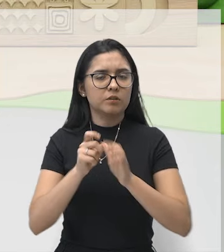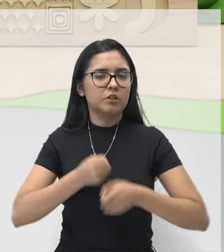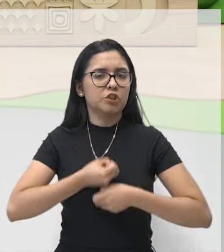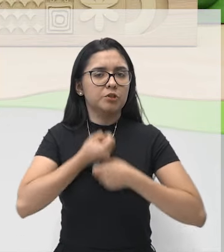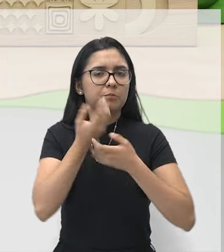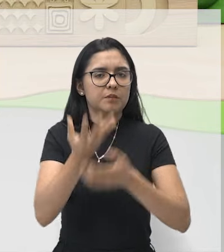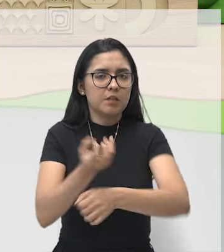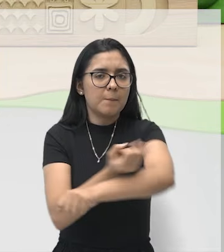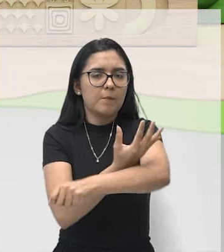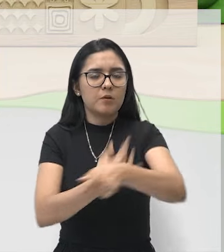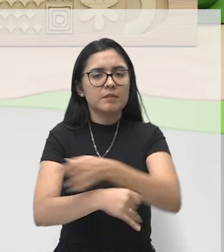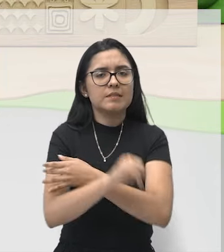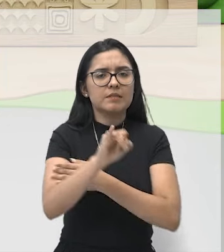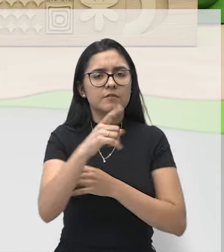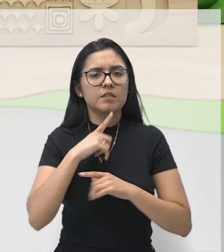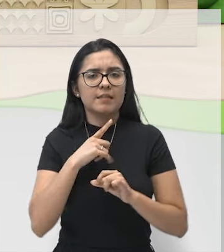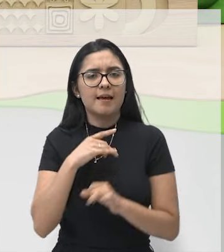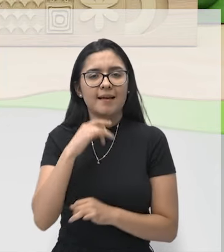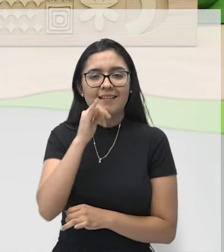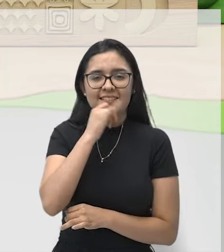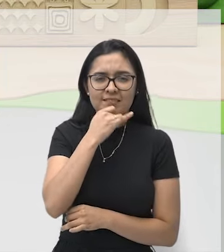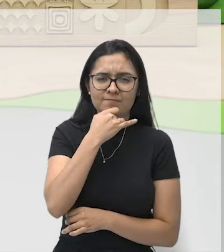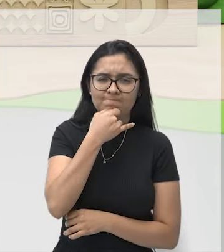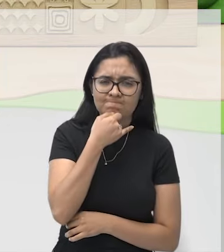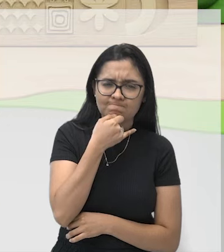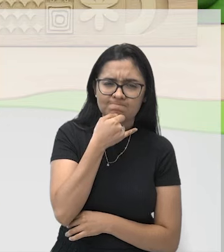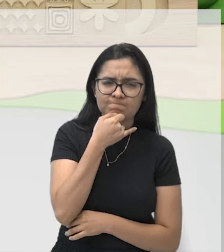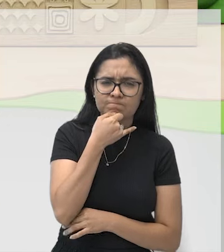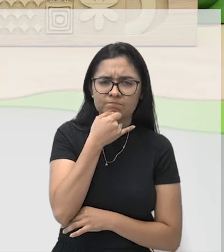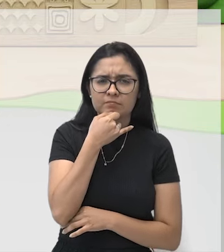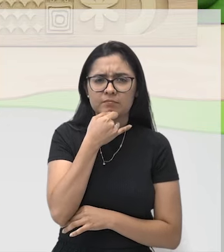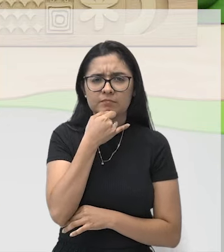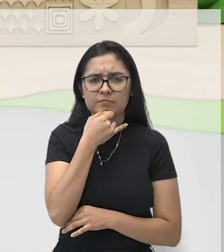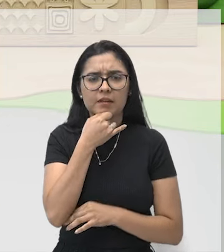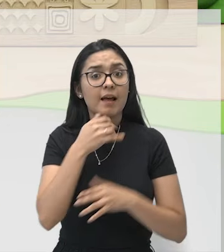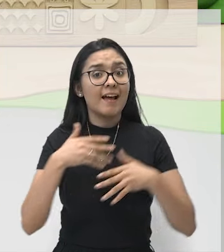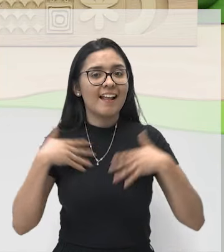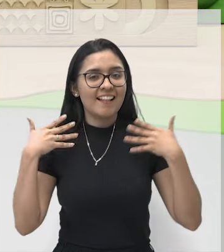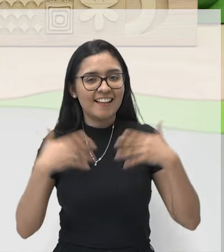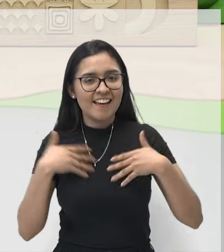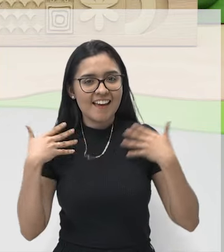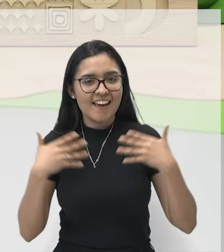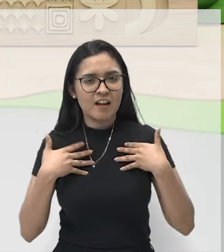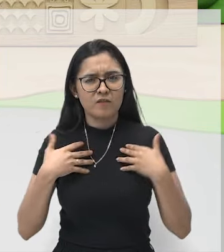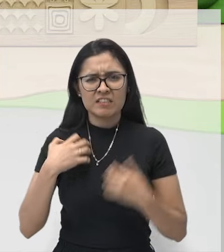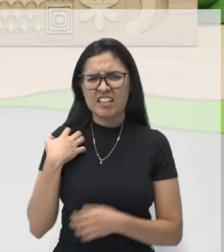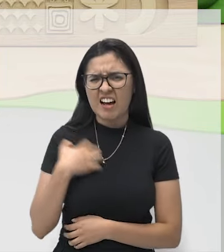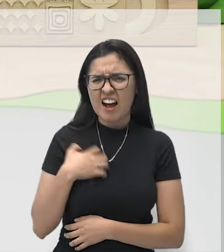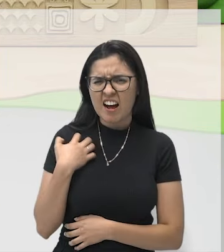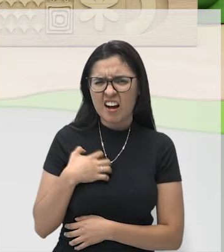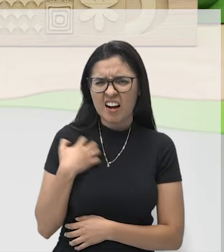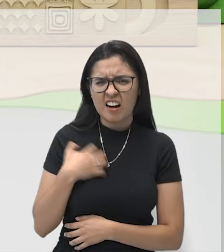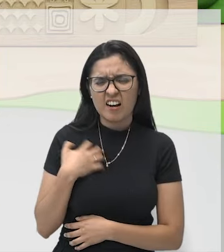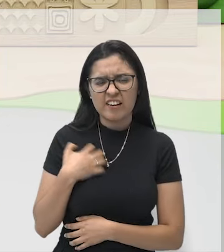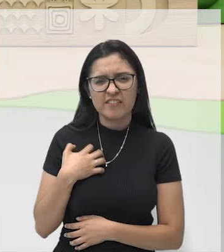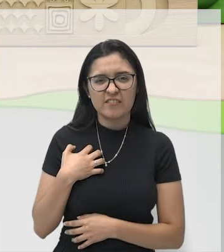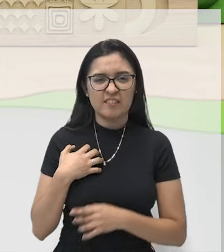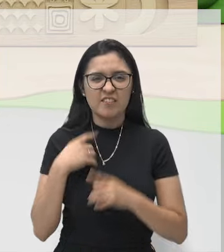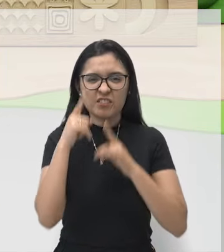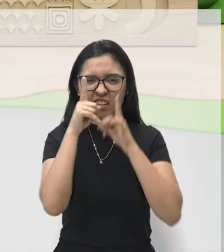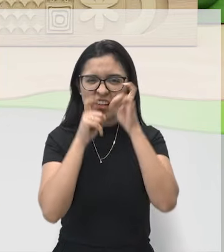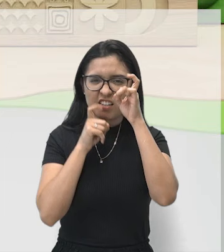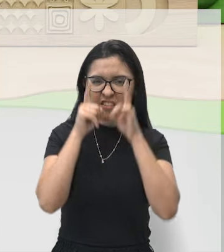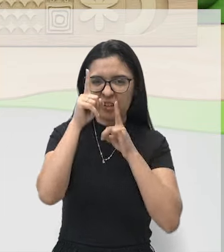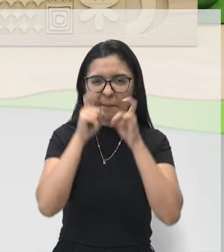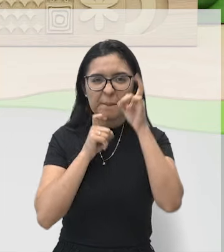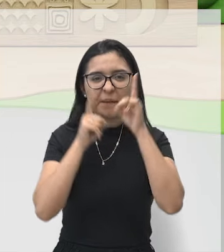está alegre, quando você está triste, quando você está com raiva, você expressa